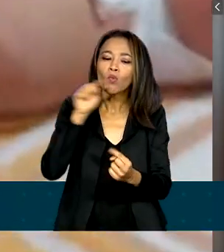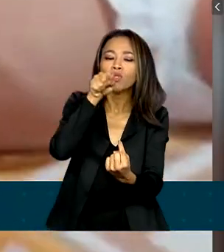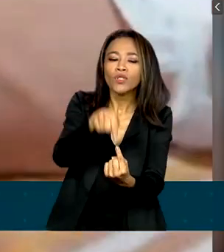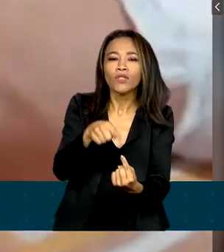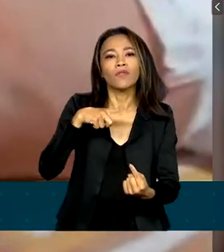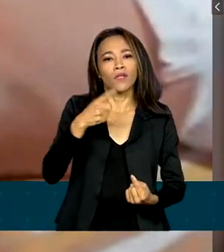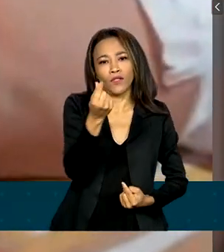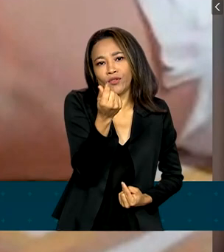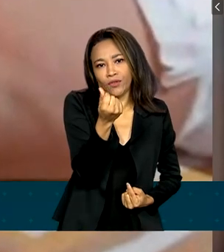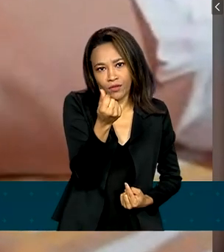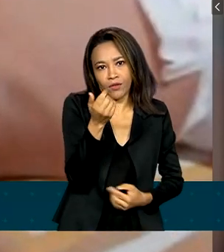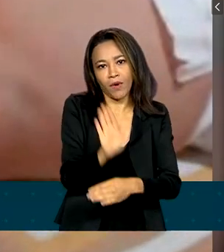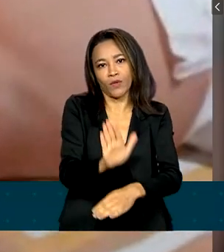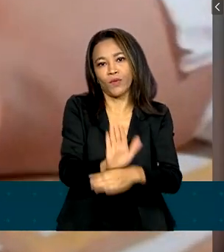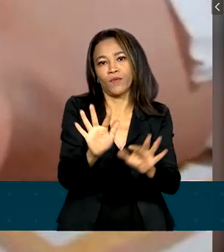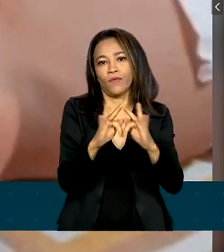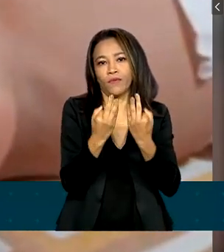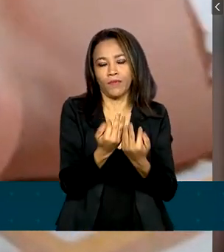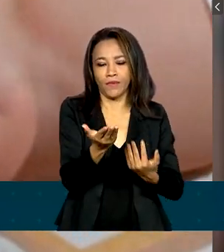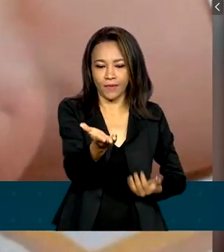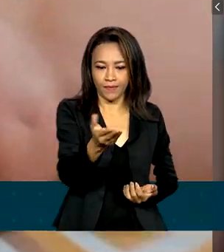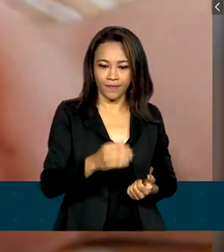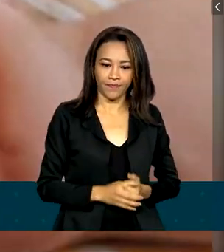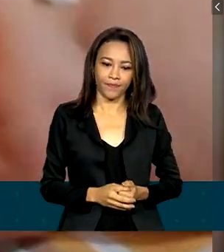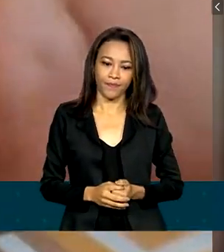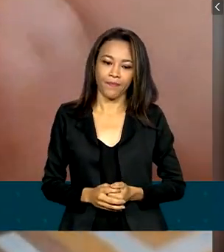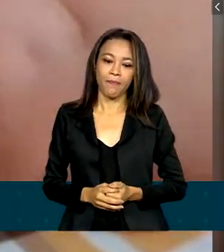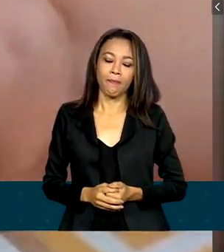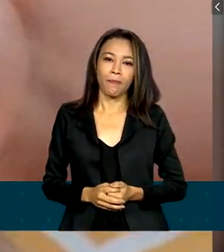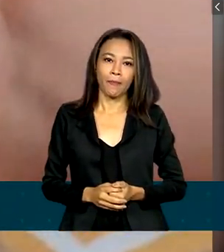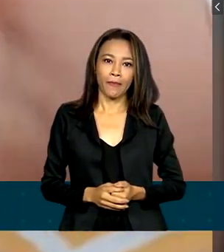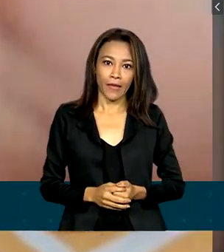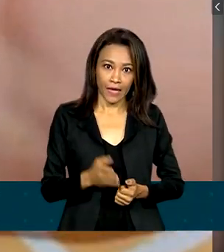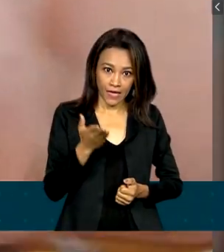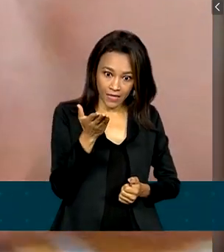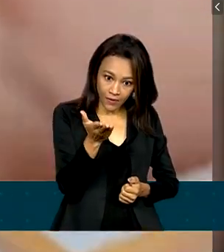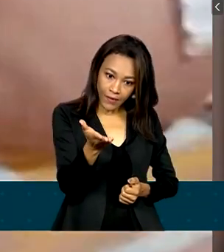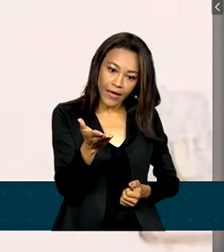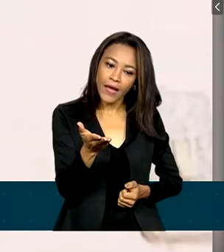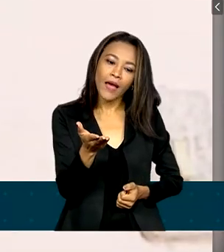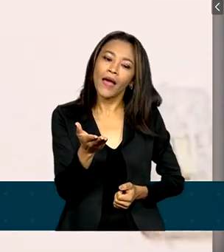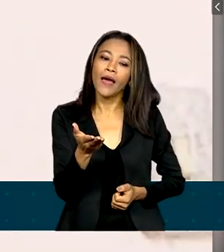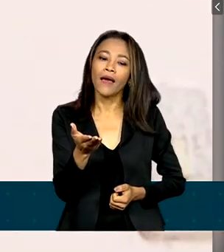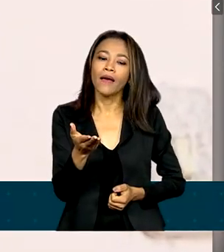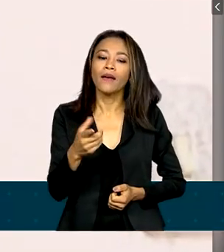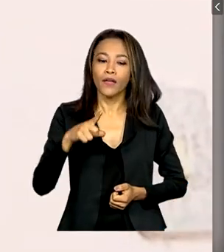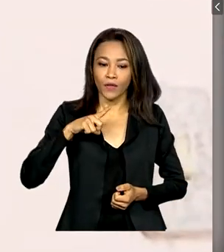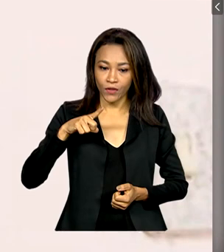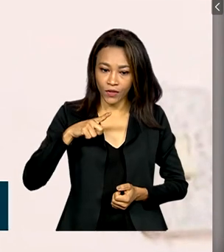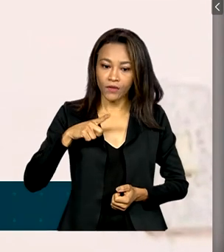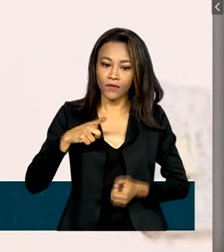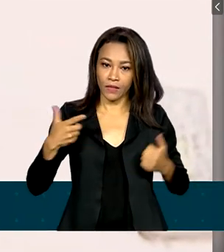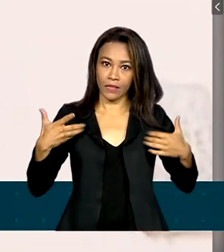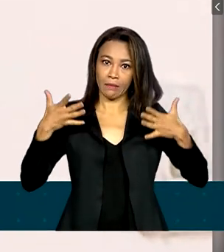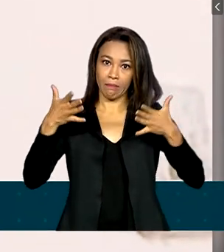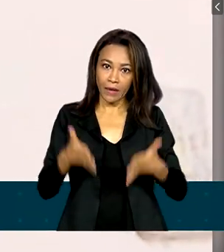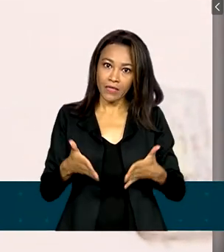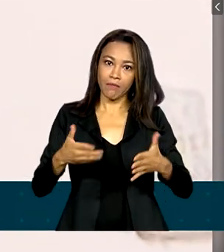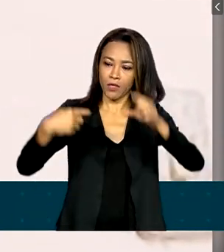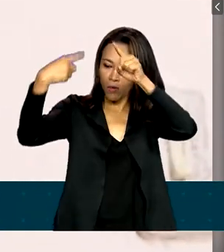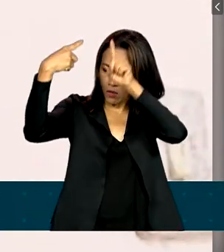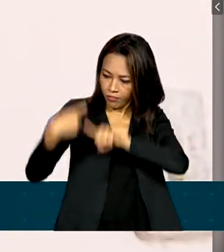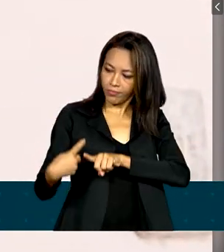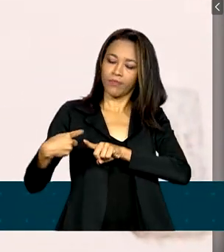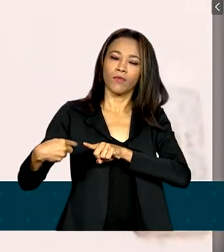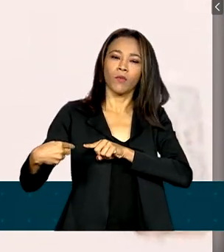sobreviver. Meu filho nasceu com 38 e também eu tive que participar de uma competição.